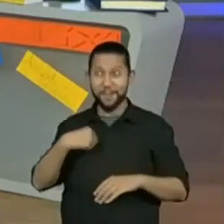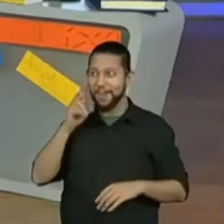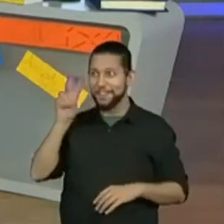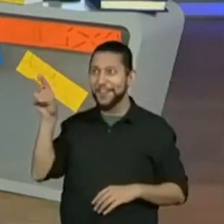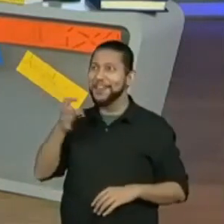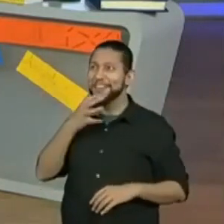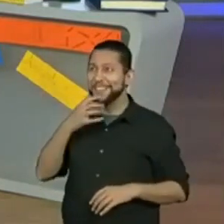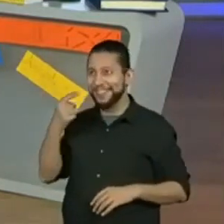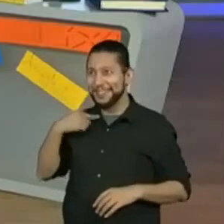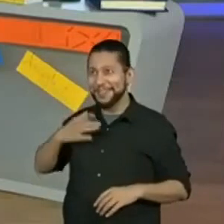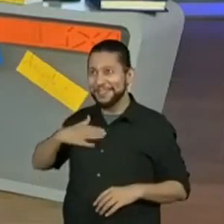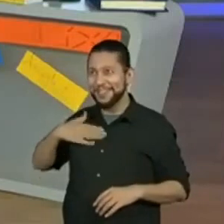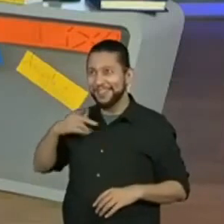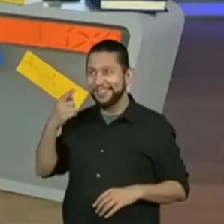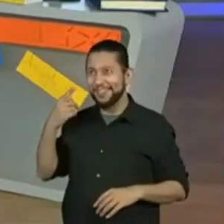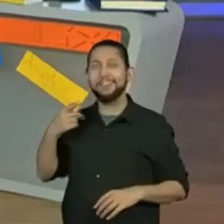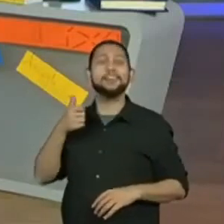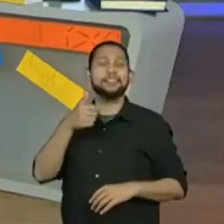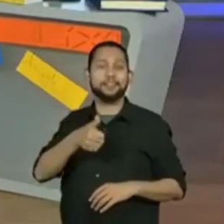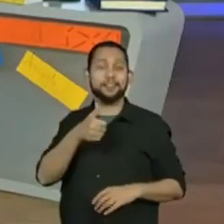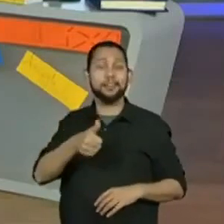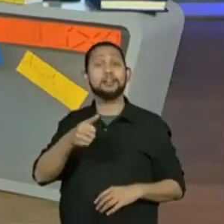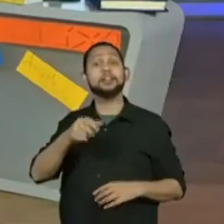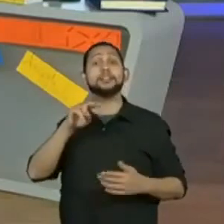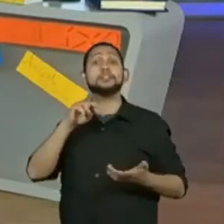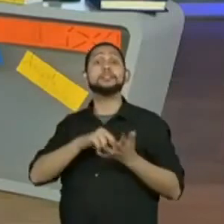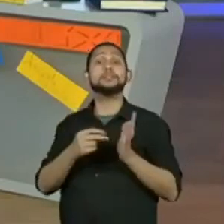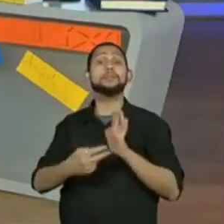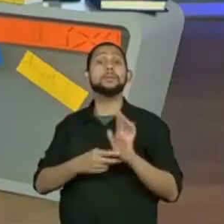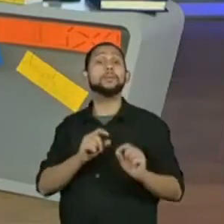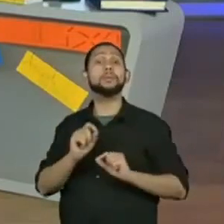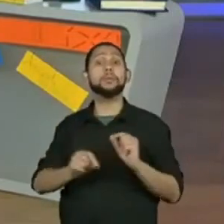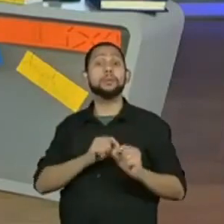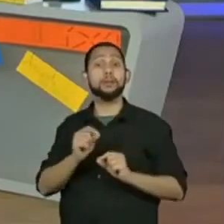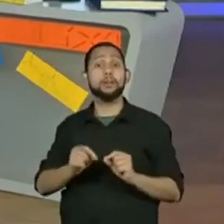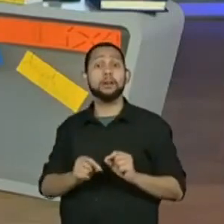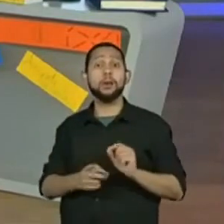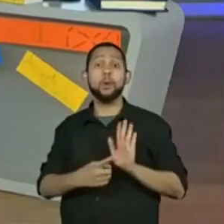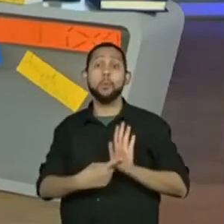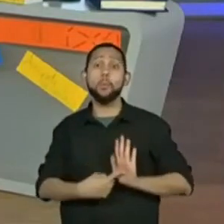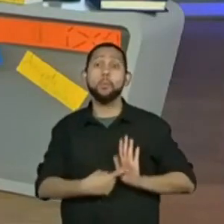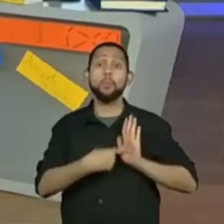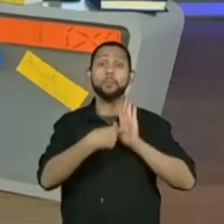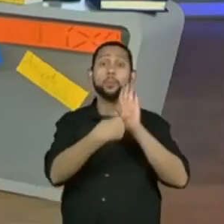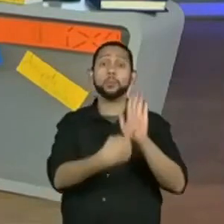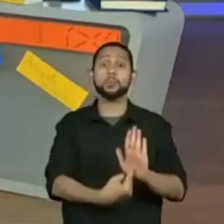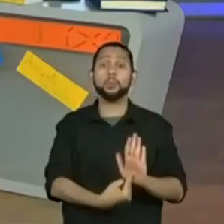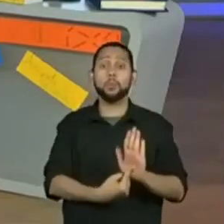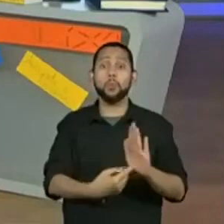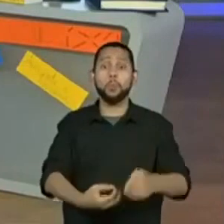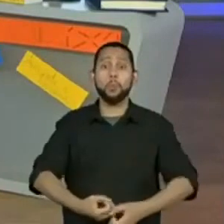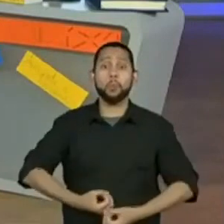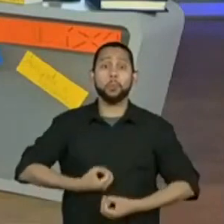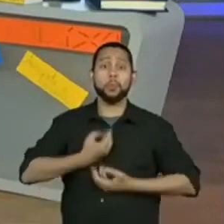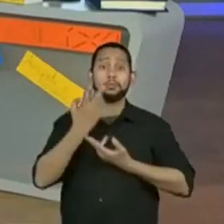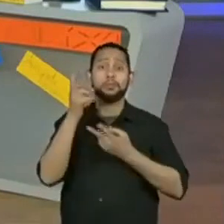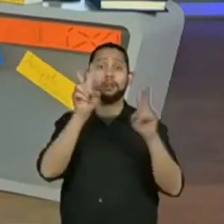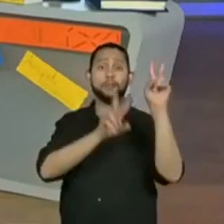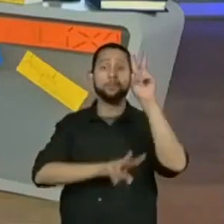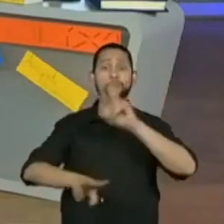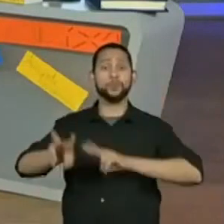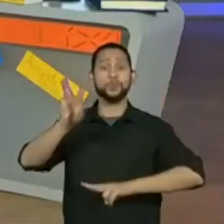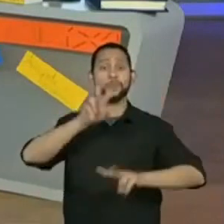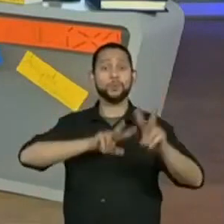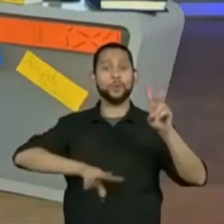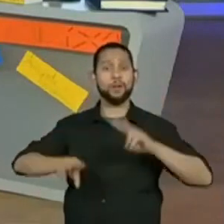alguns versos, foram justamente para demonstrar também poesia visual. A gente tem